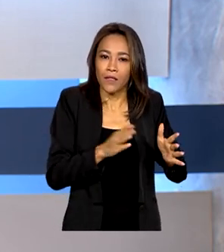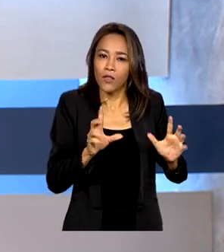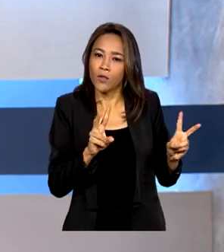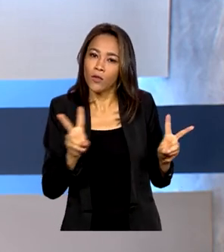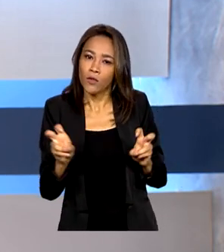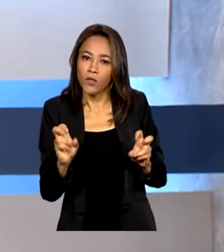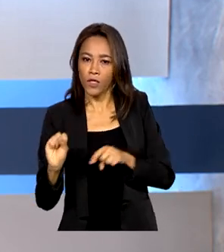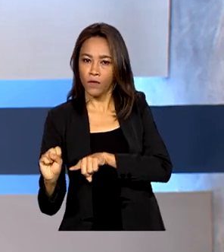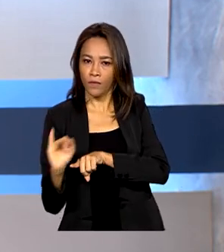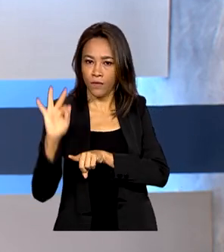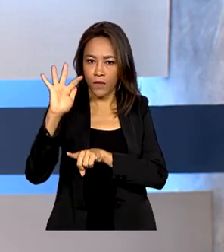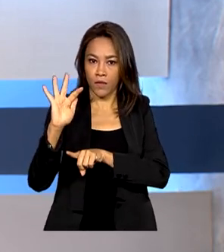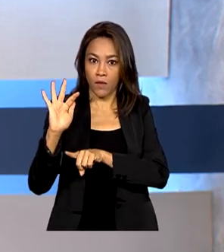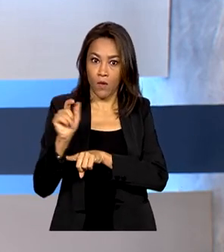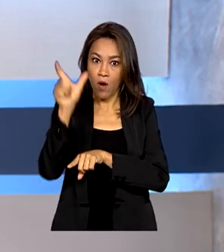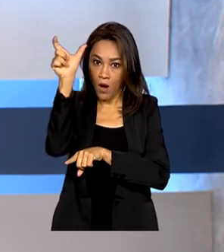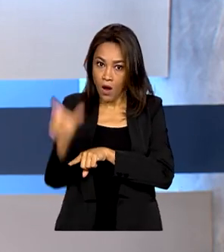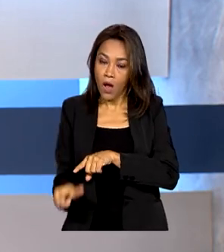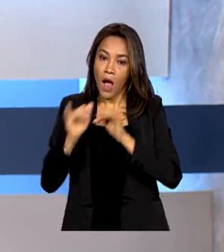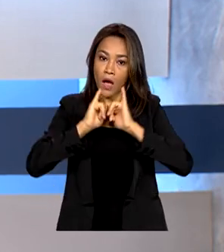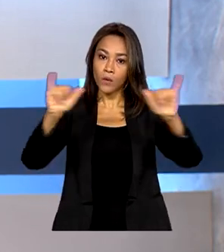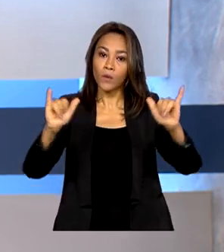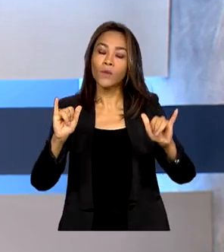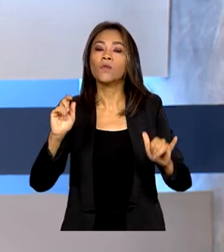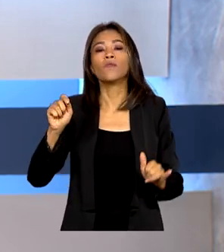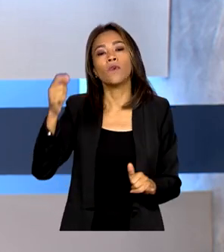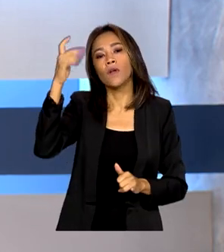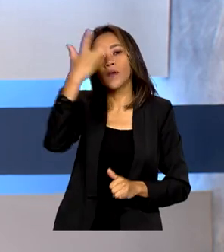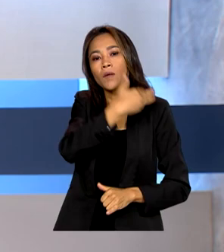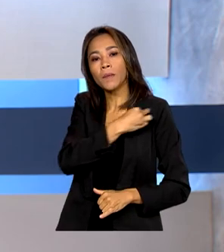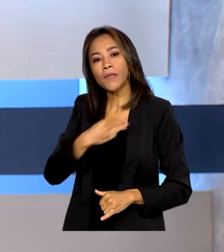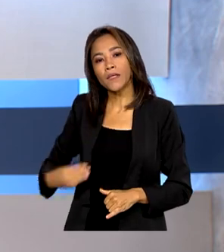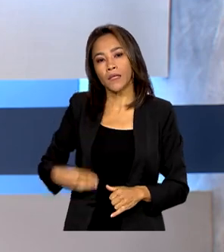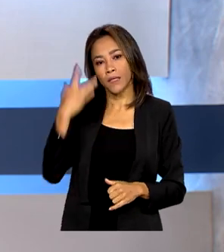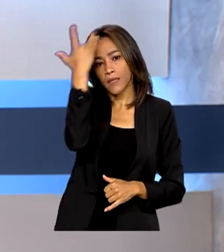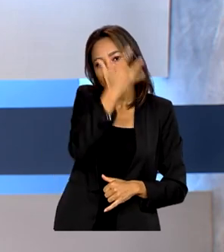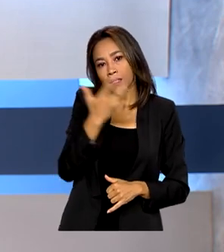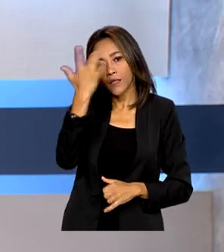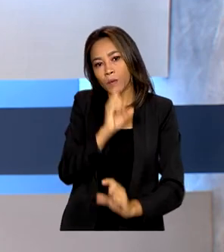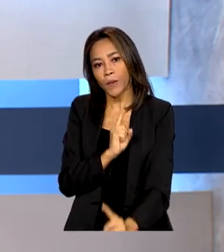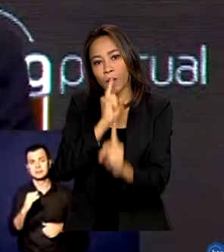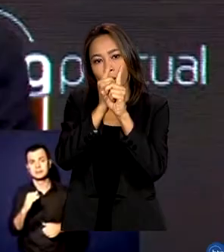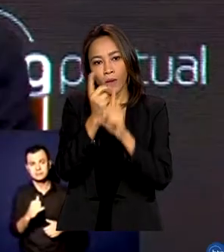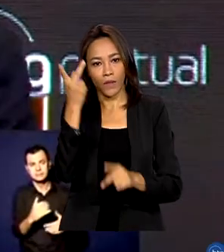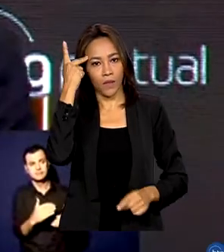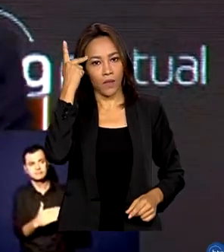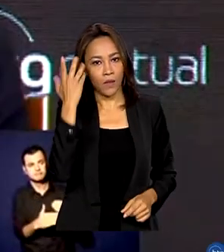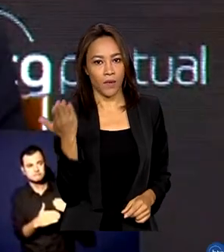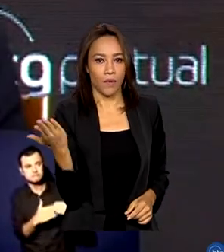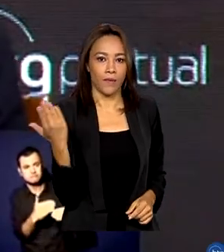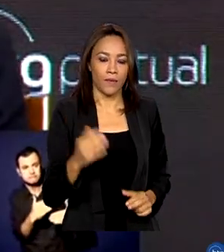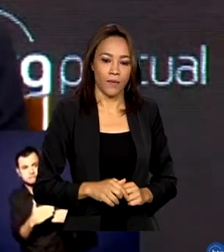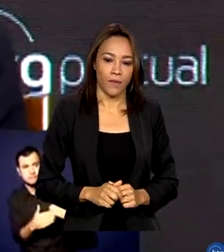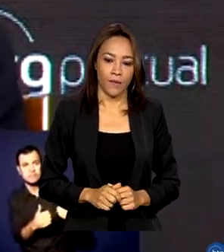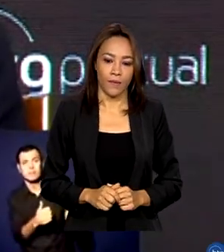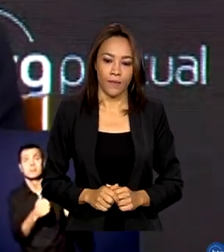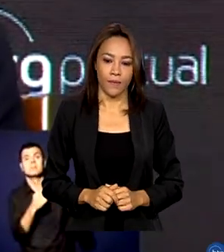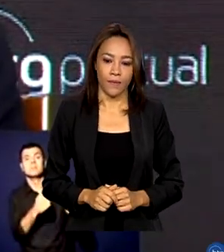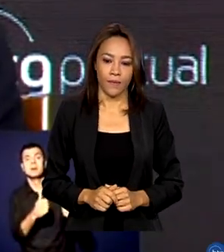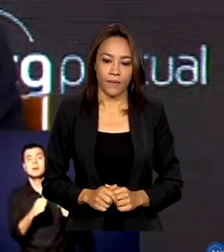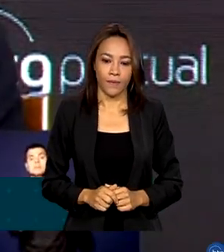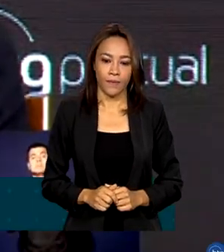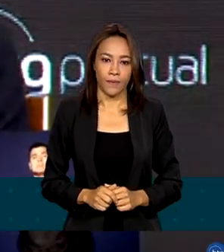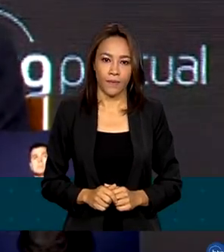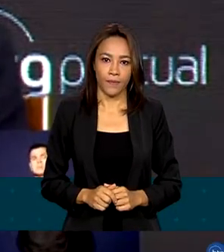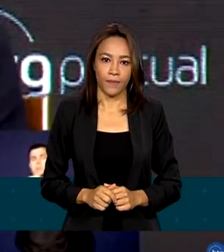anúncio foi feito pelo ministro da Fazenda, Fernando Haddad, em um evento empresarial em São Paulo. Nós vamos, em março,